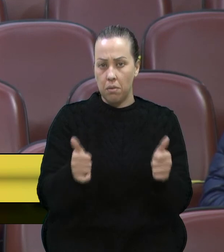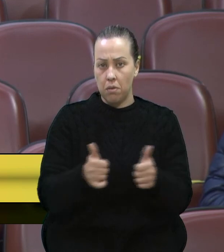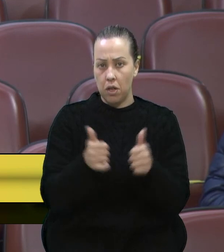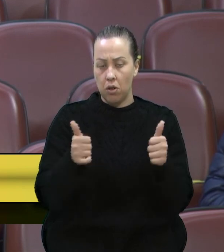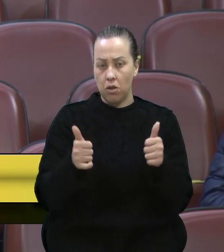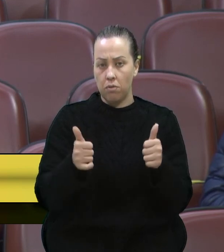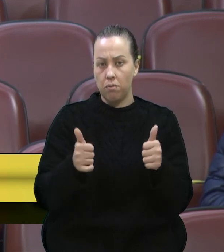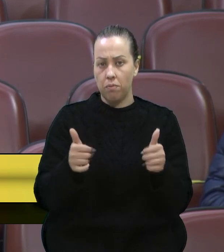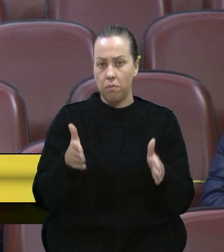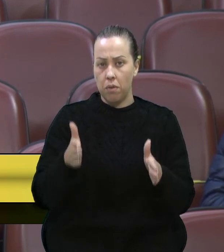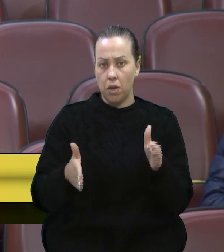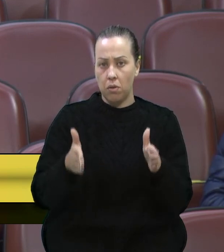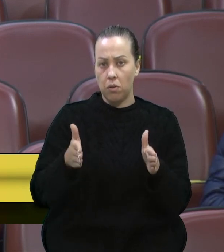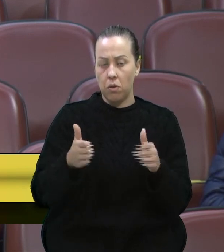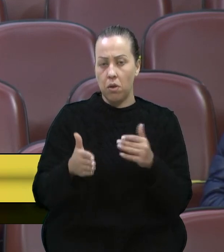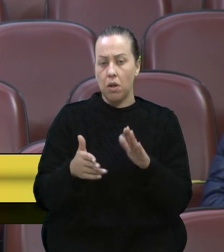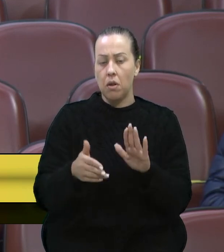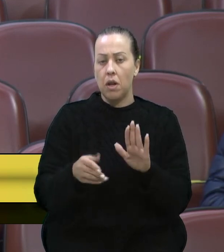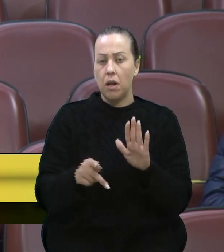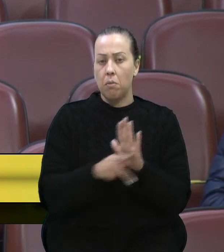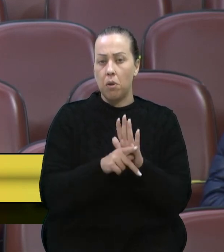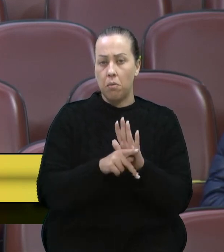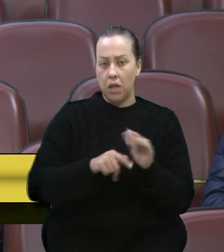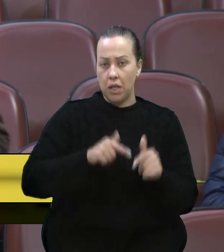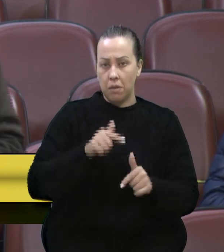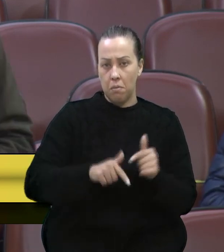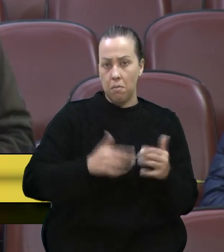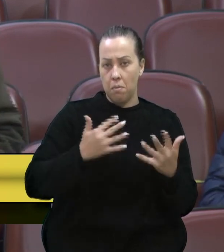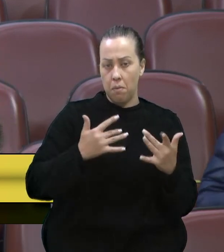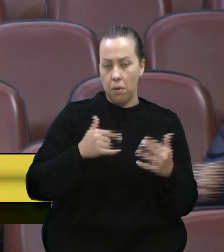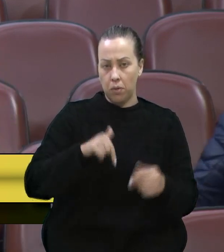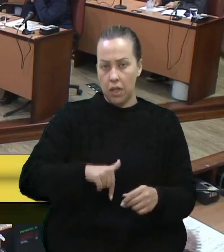mandato com suas próprias forças. Muito obrigado.